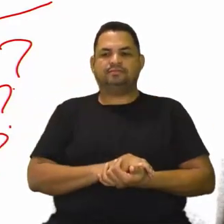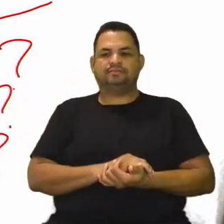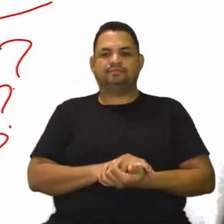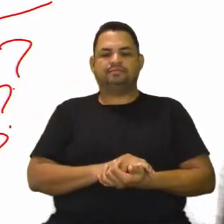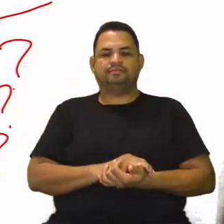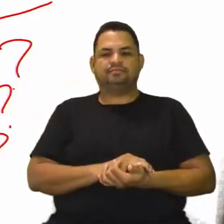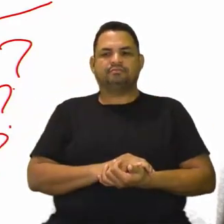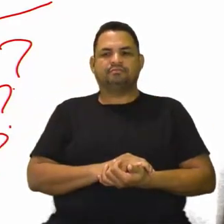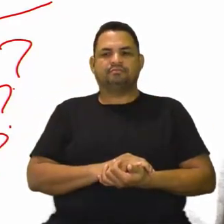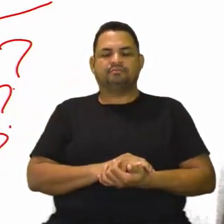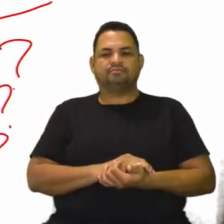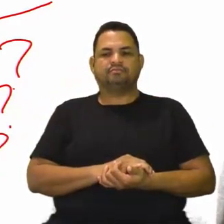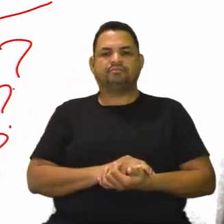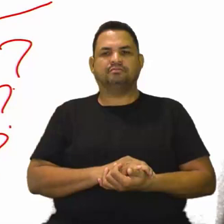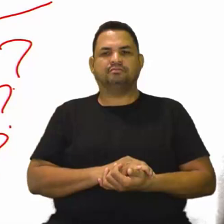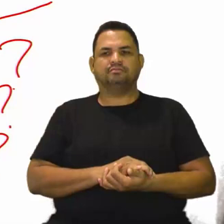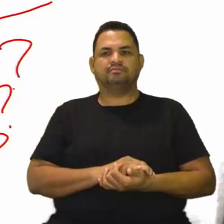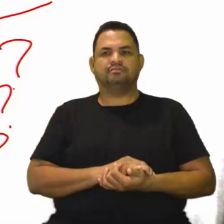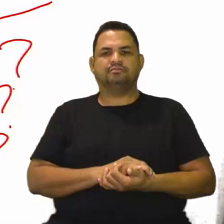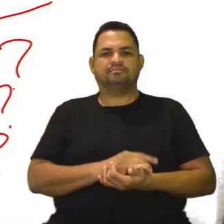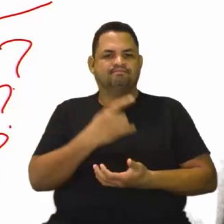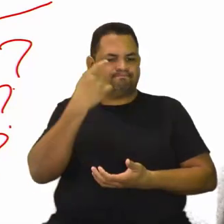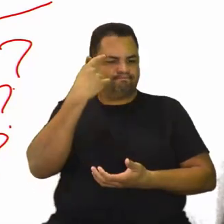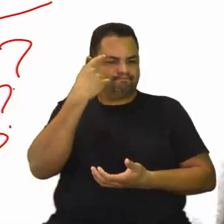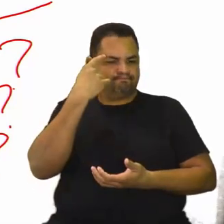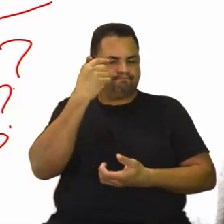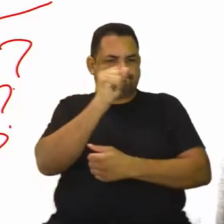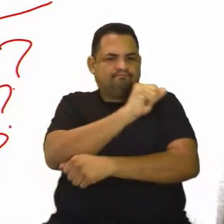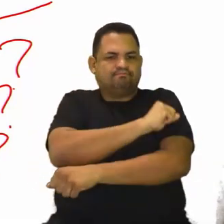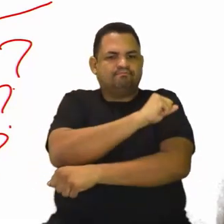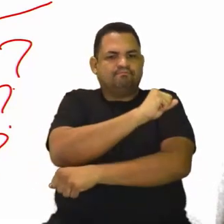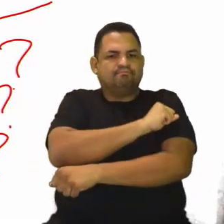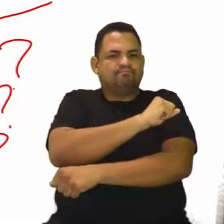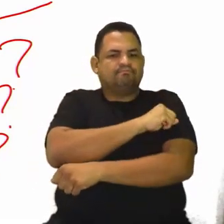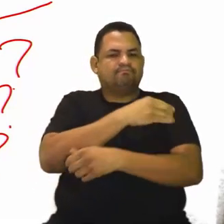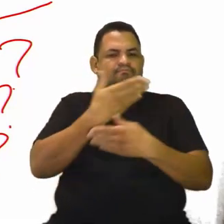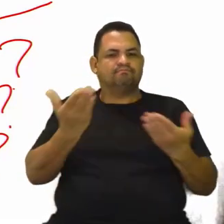Seria isso daí? Pensa, aluno, pense aí.